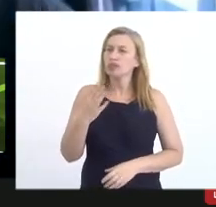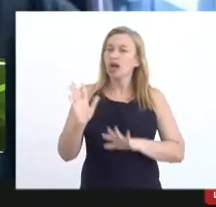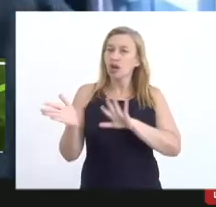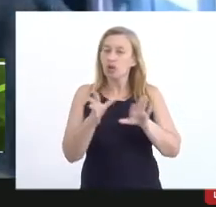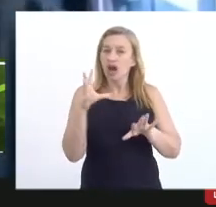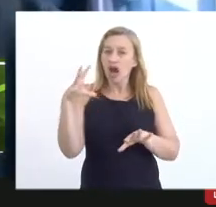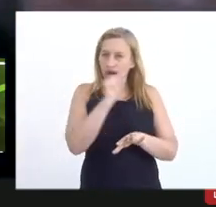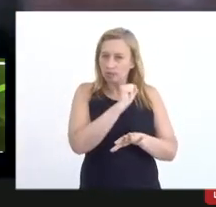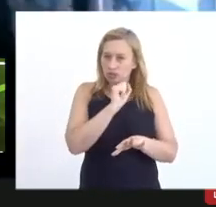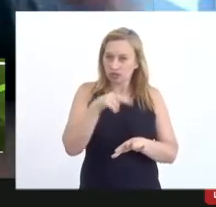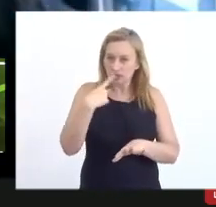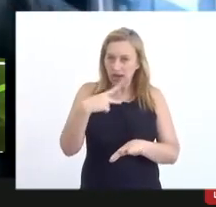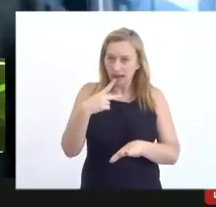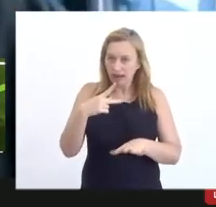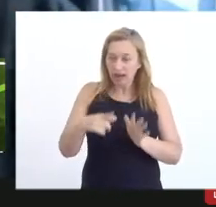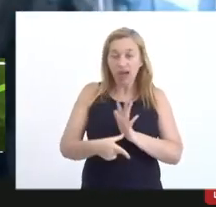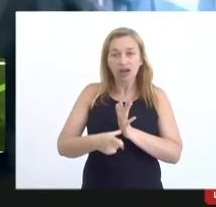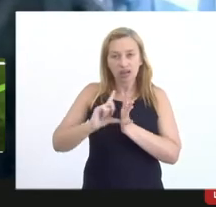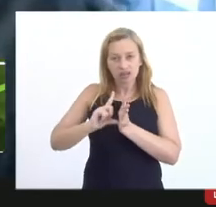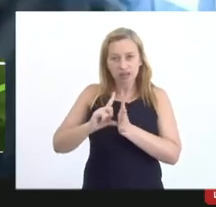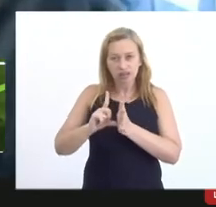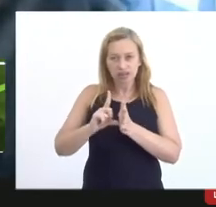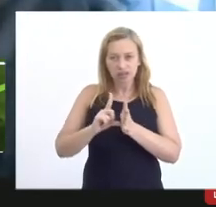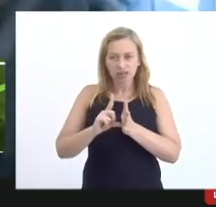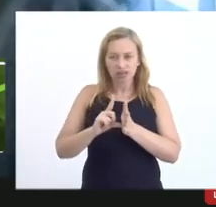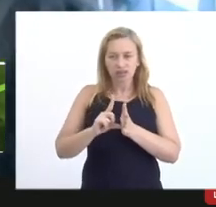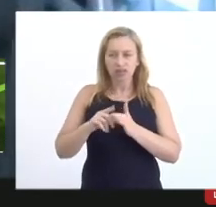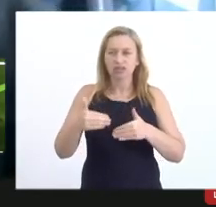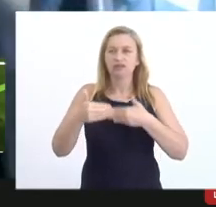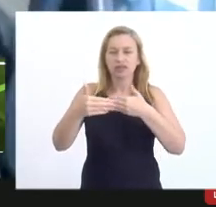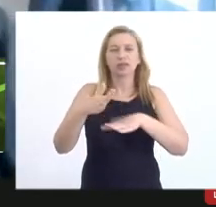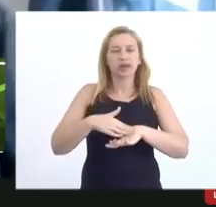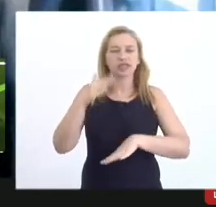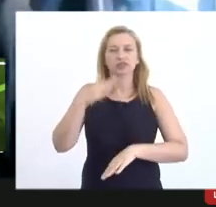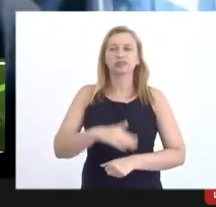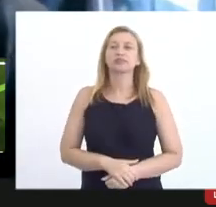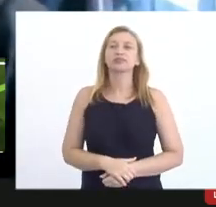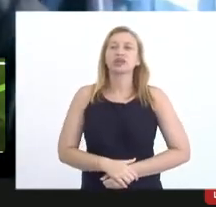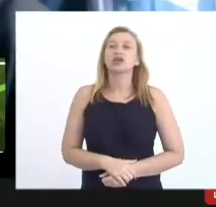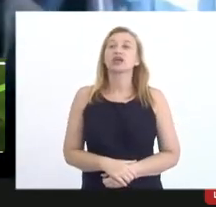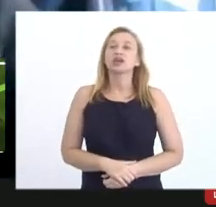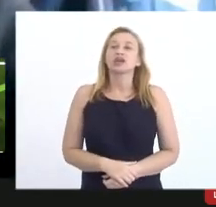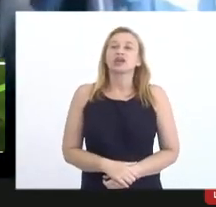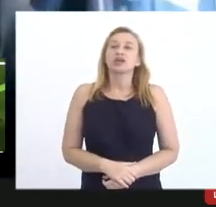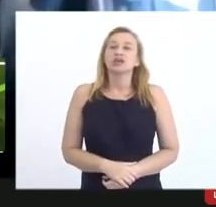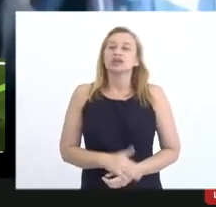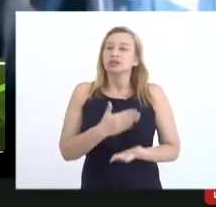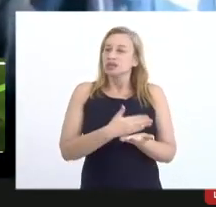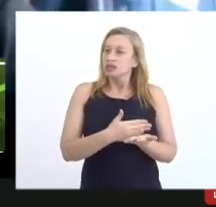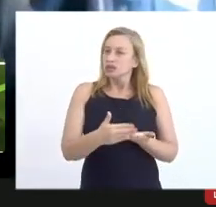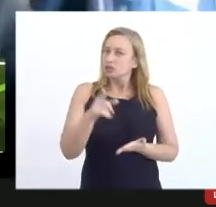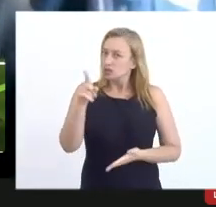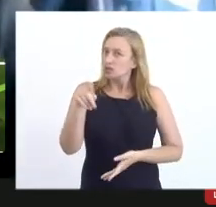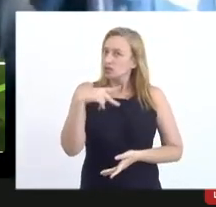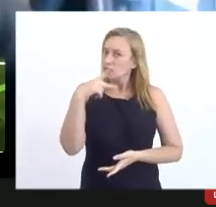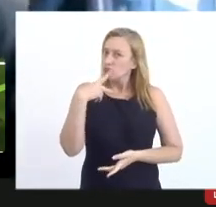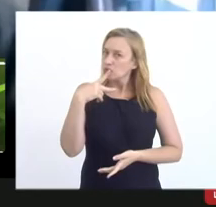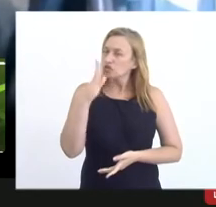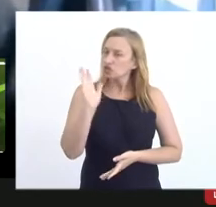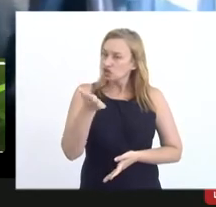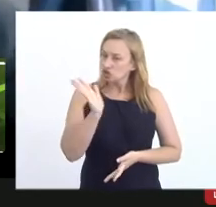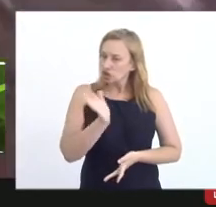um rápido comentário antes de avançar mais que é sobre a parte inicial que você falou que já está